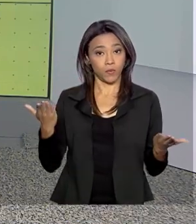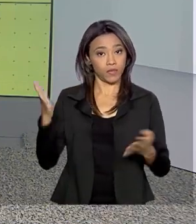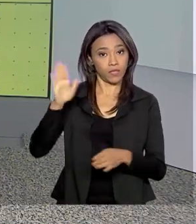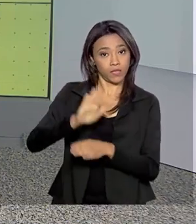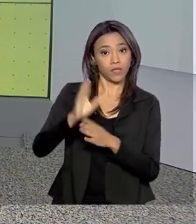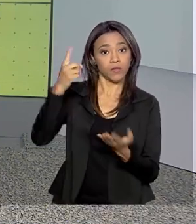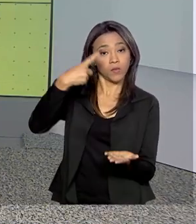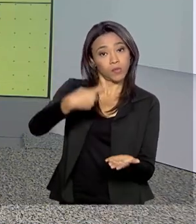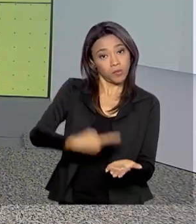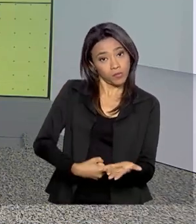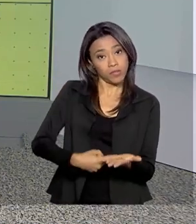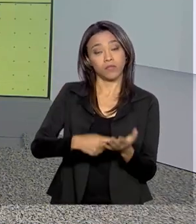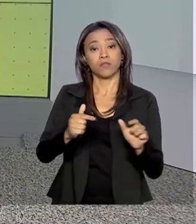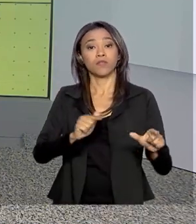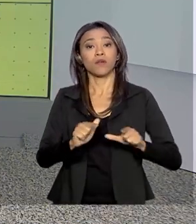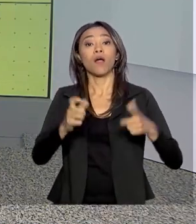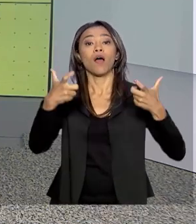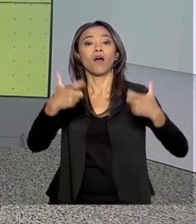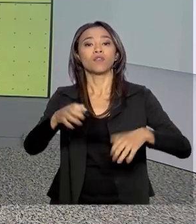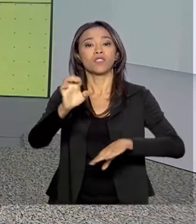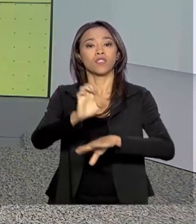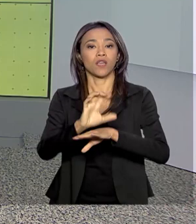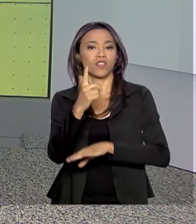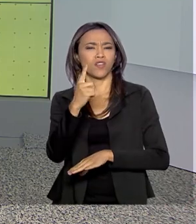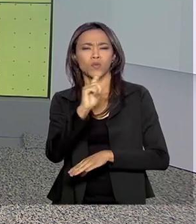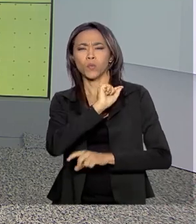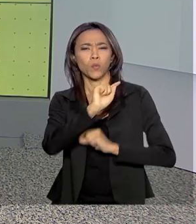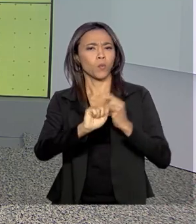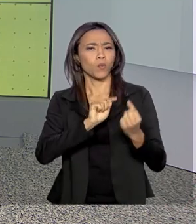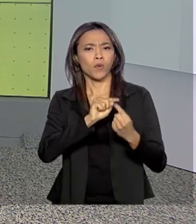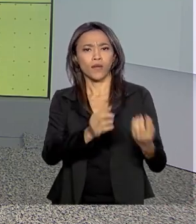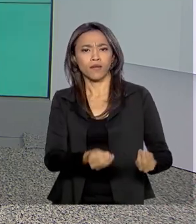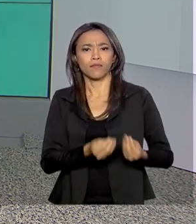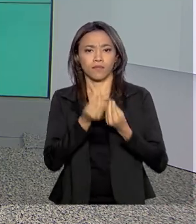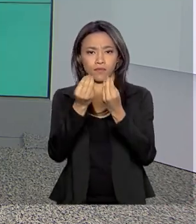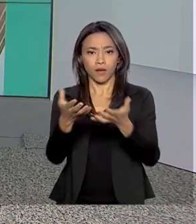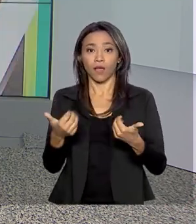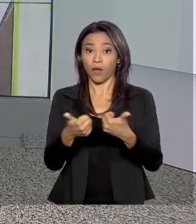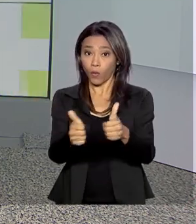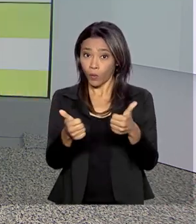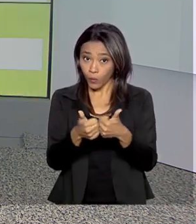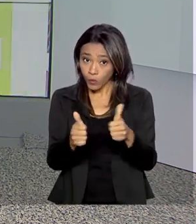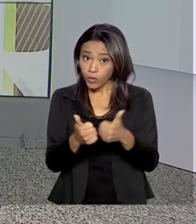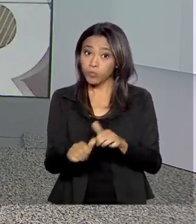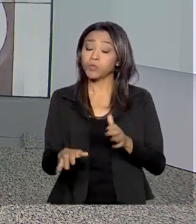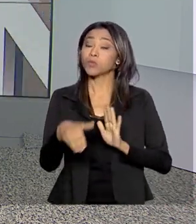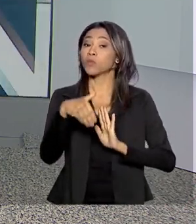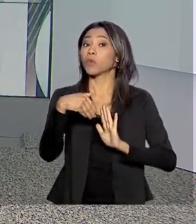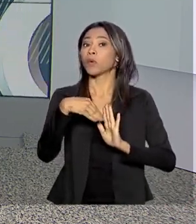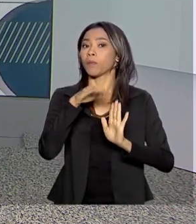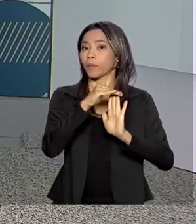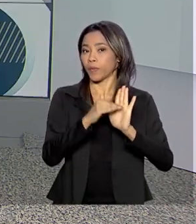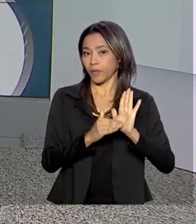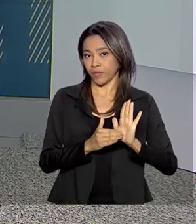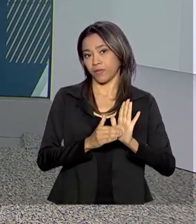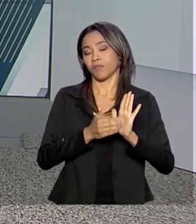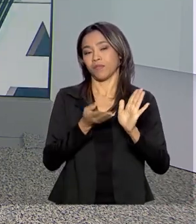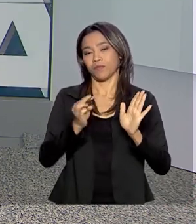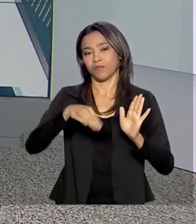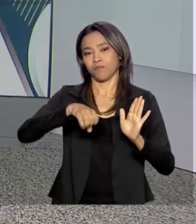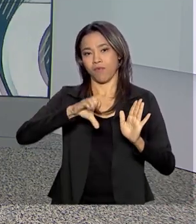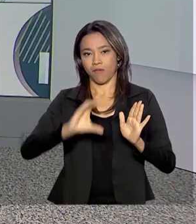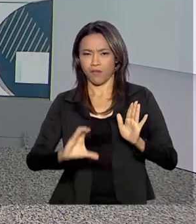agenda em Goiânia, onde participa da entrega de ônibus escolares do programa Caminho da Escola do Ministério da Educação. São